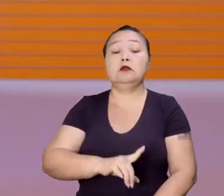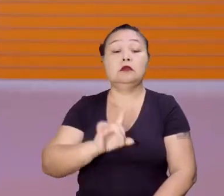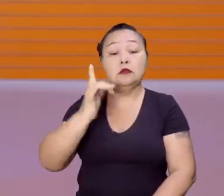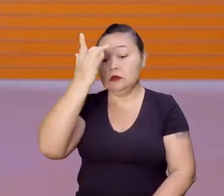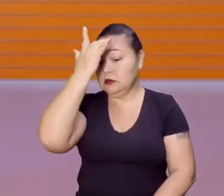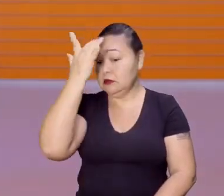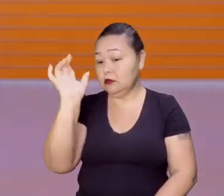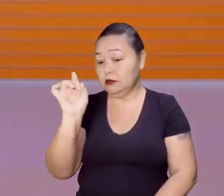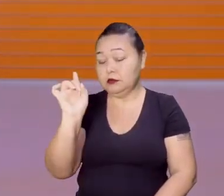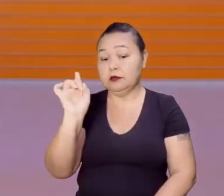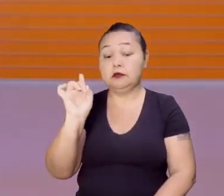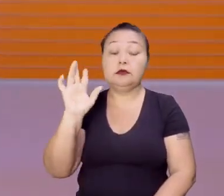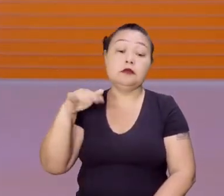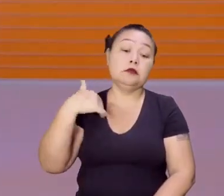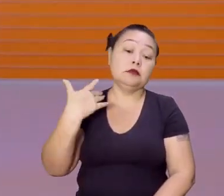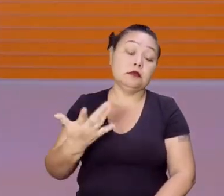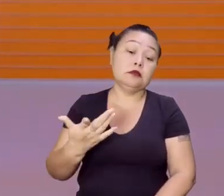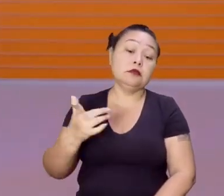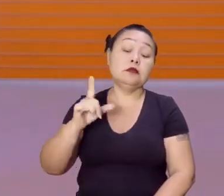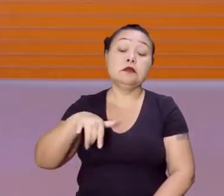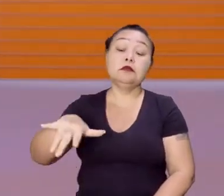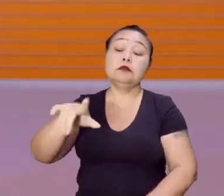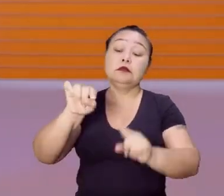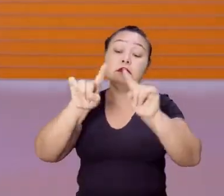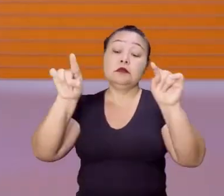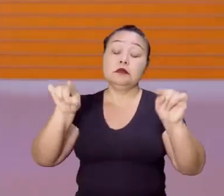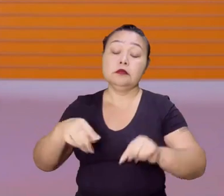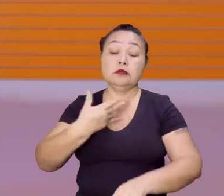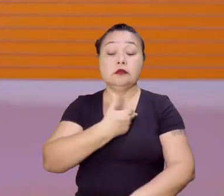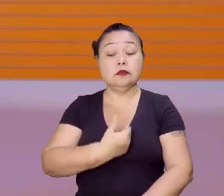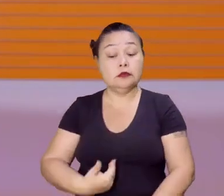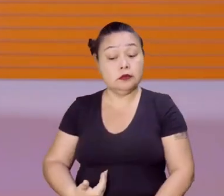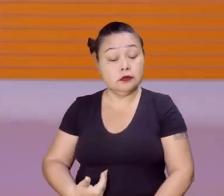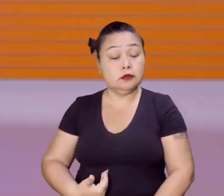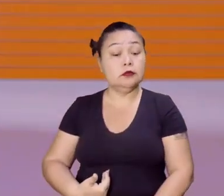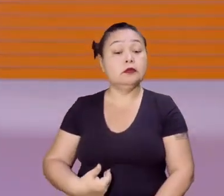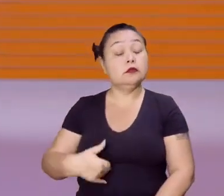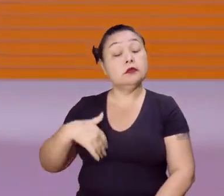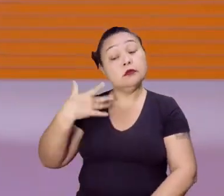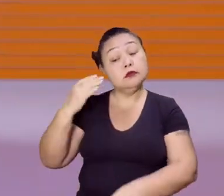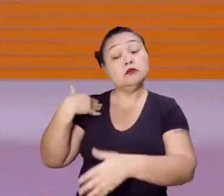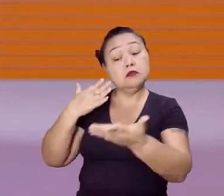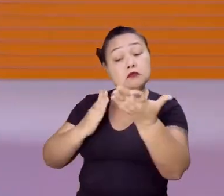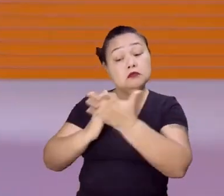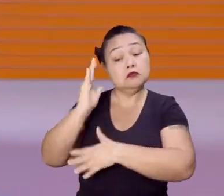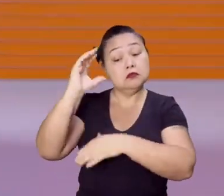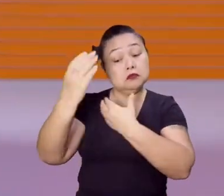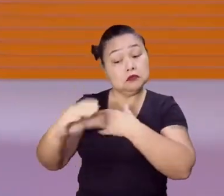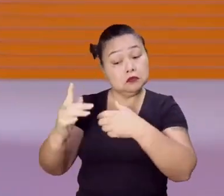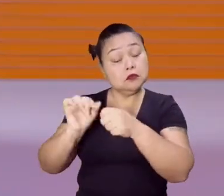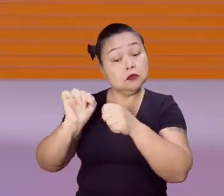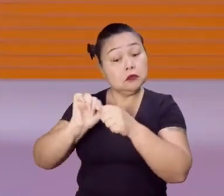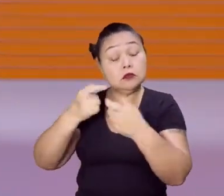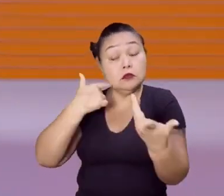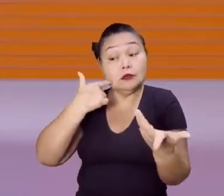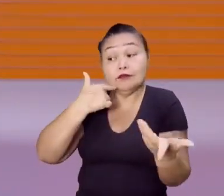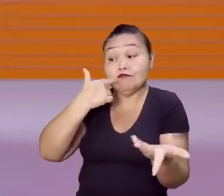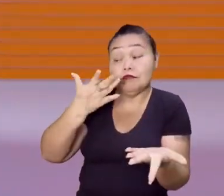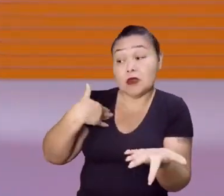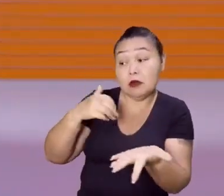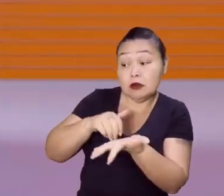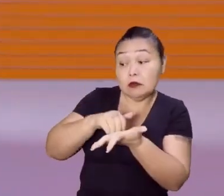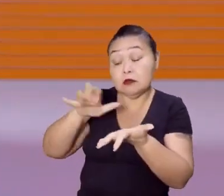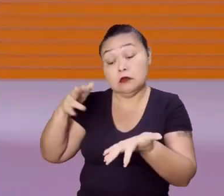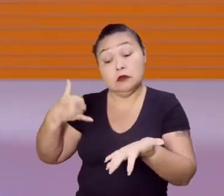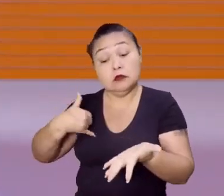Não é fácil. A não ser que seja num serviço público, porque aí você entra através de um concurso, então não tem como a pessoa te eliminar pela